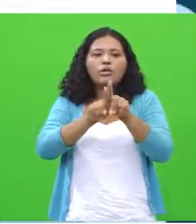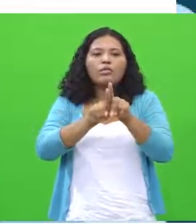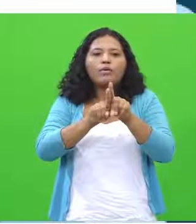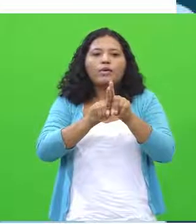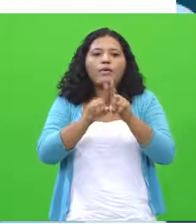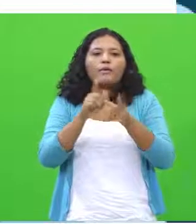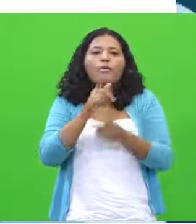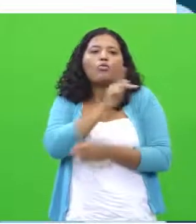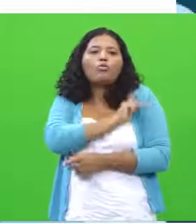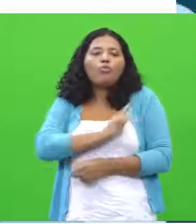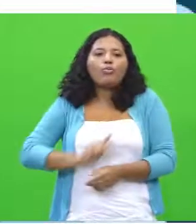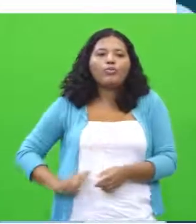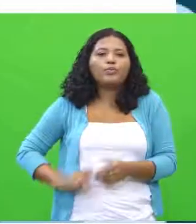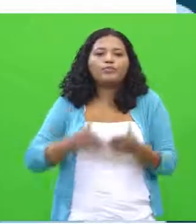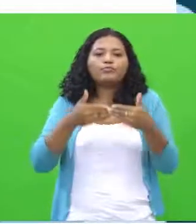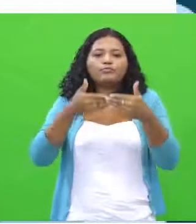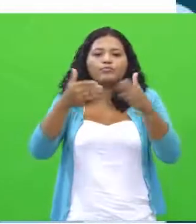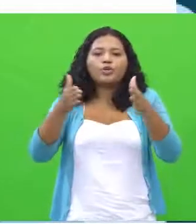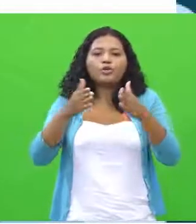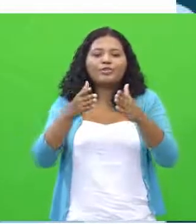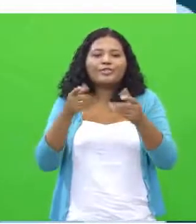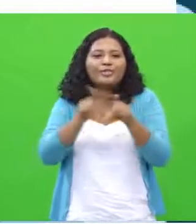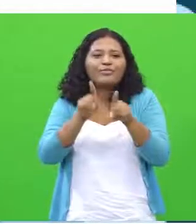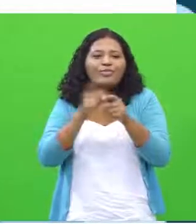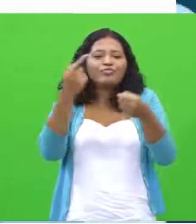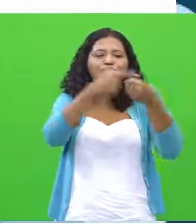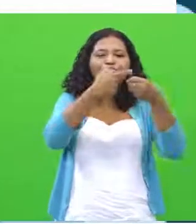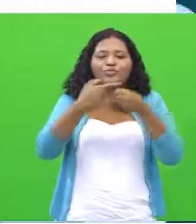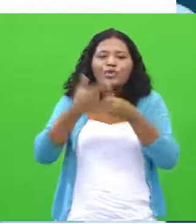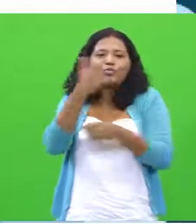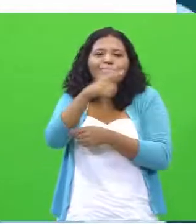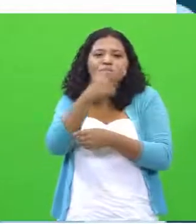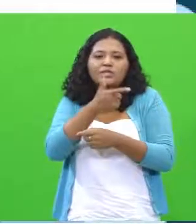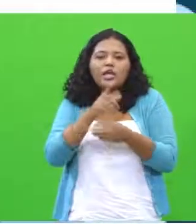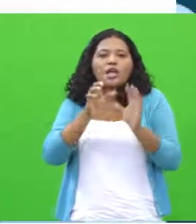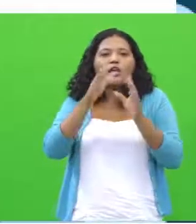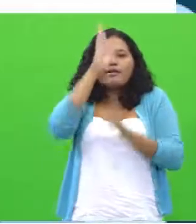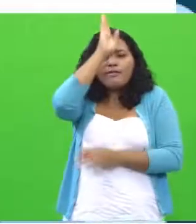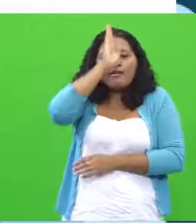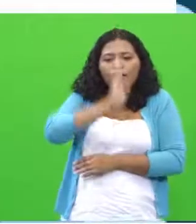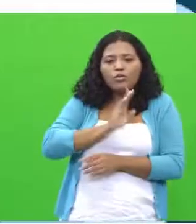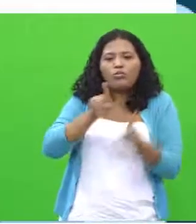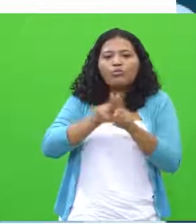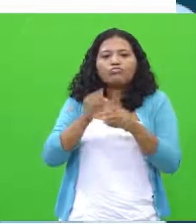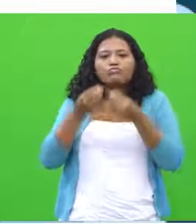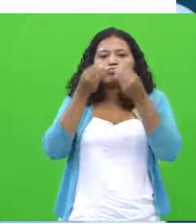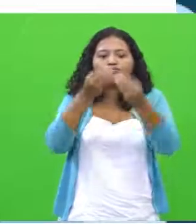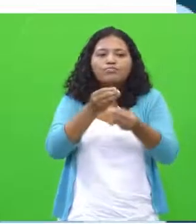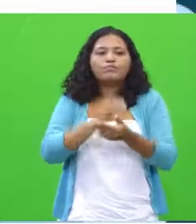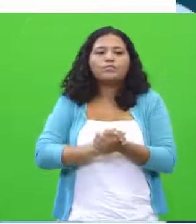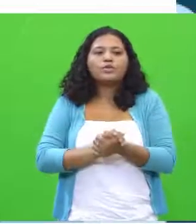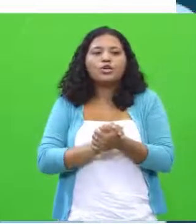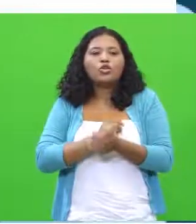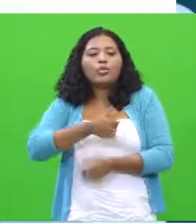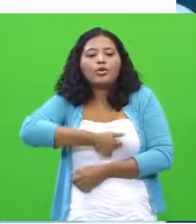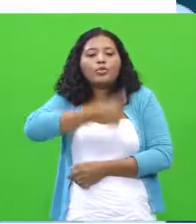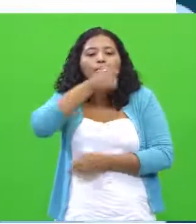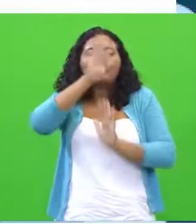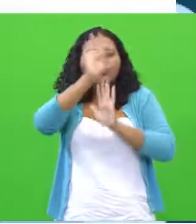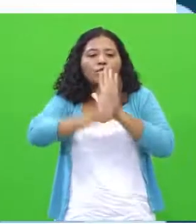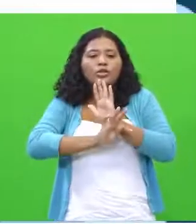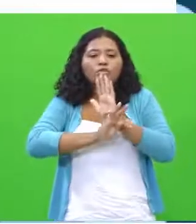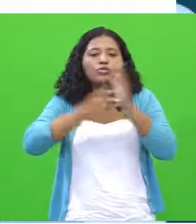regiões onde ela ainda não chega com acesso livre e gratuito. Então, nesse primeiro texto motivador, nós temos aí em